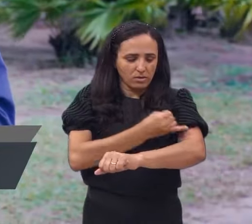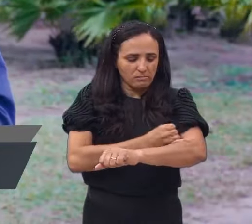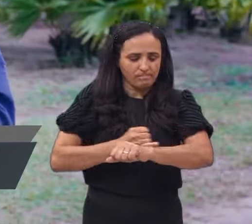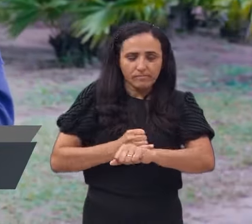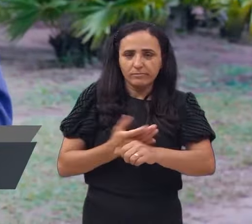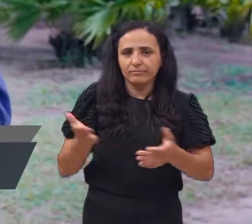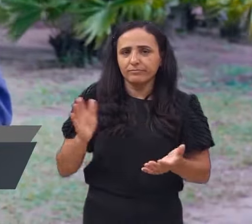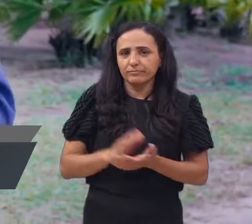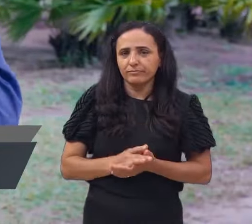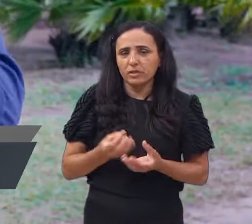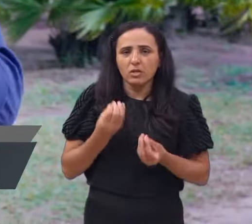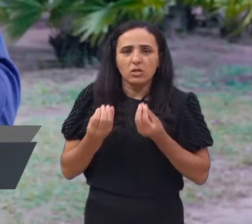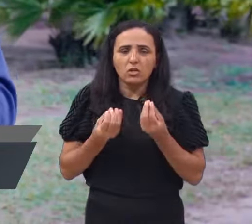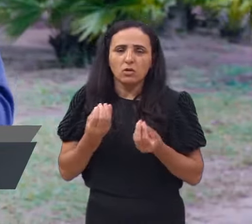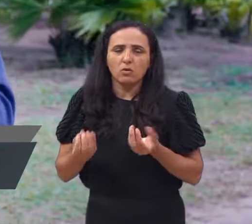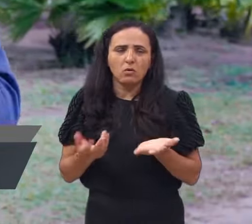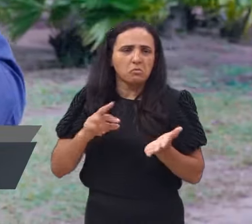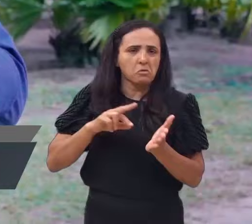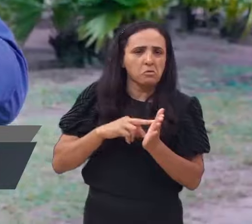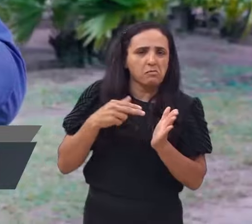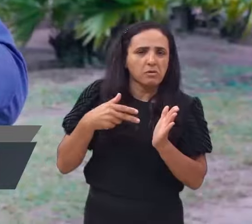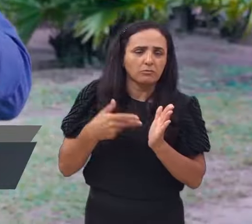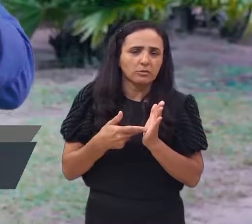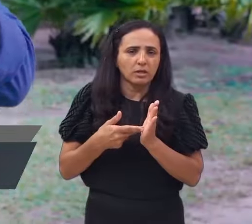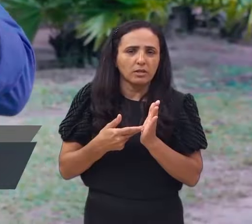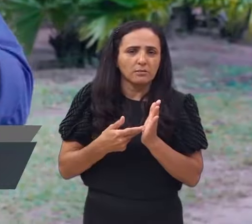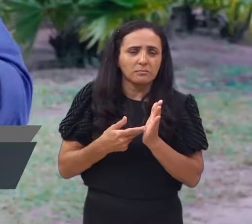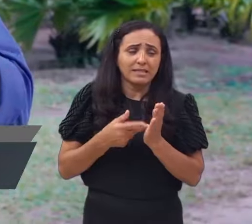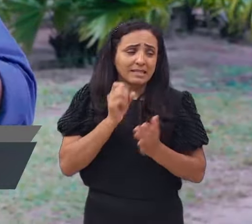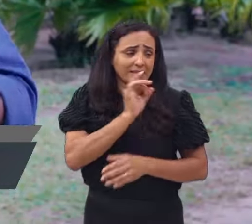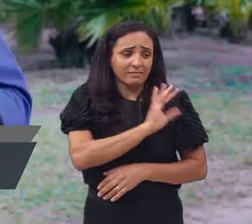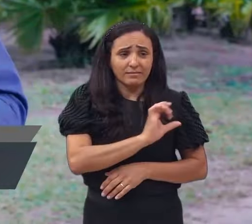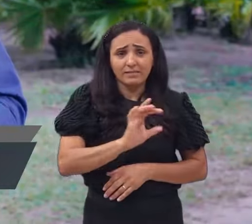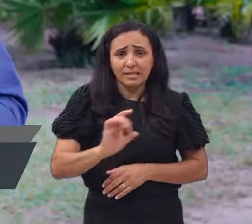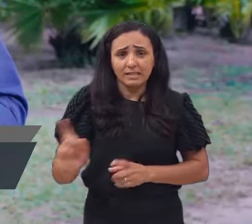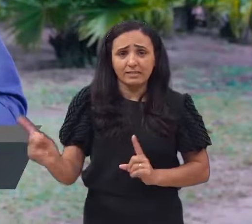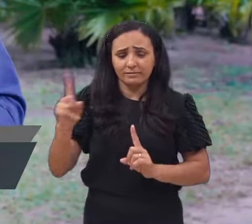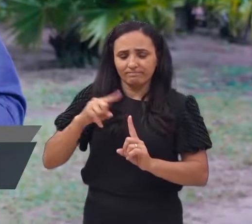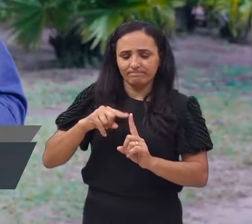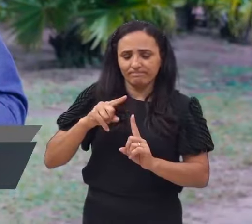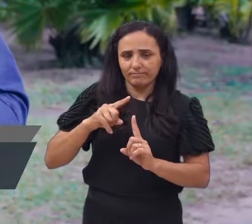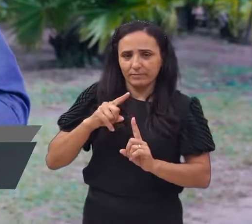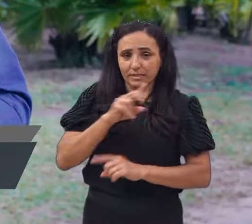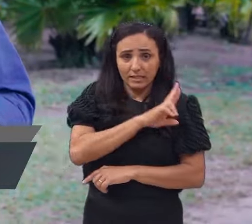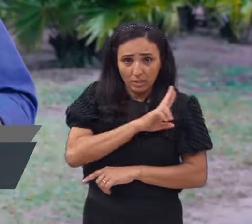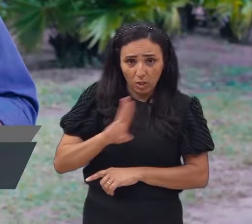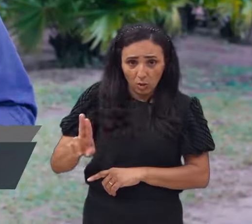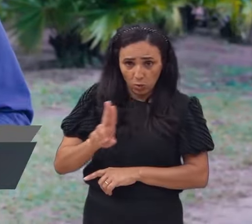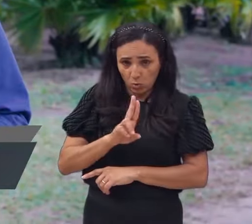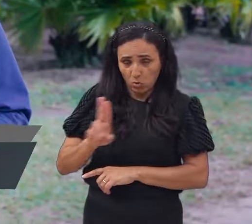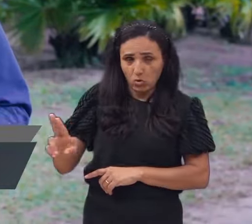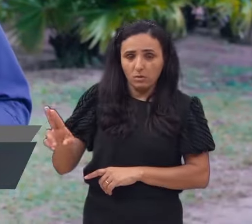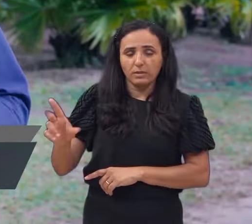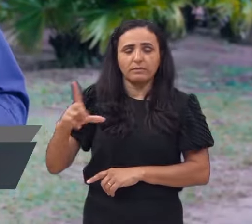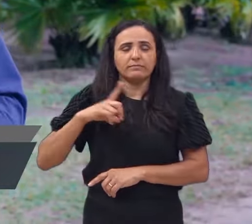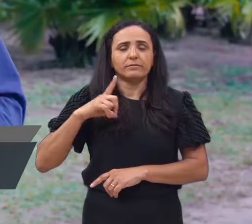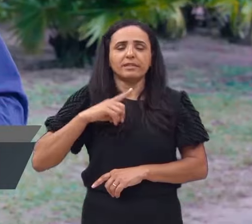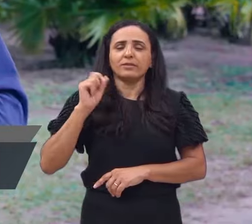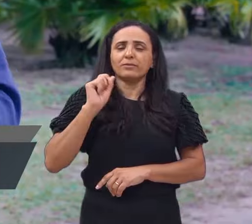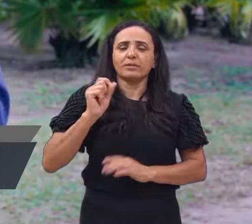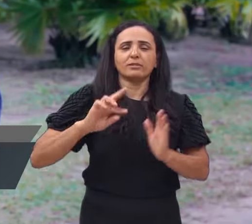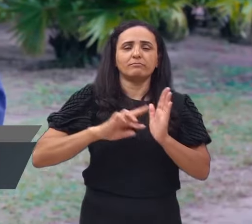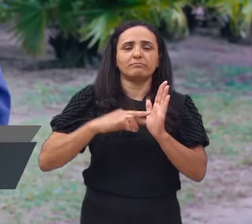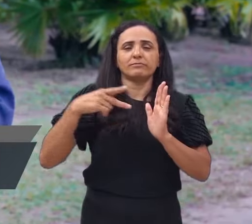Iacove, que significa calcanhar, que ele nasce agarrando o calcanhar, do seu, então, irmão, Esaú, que